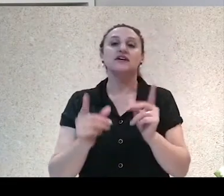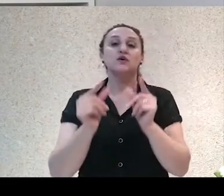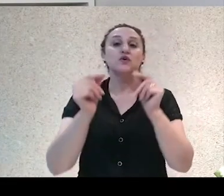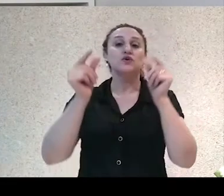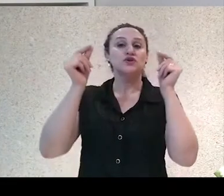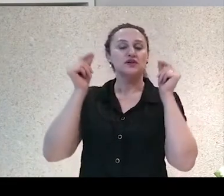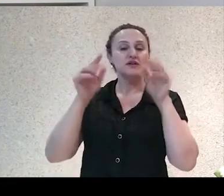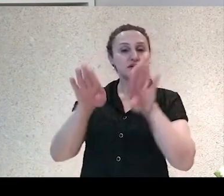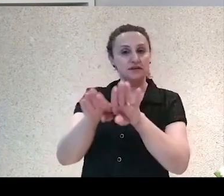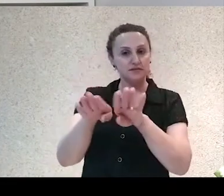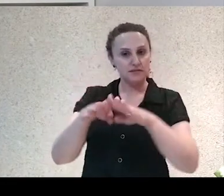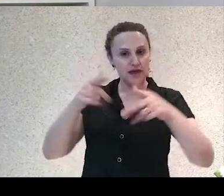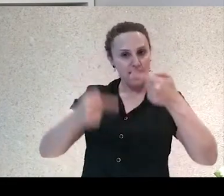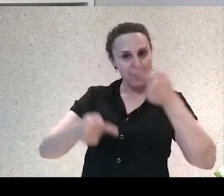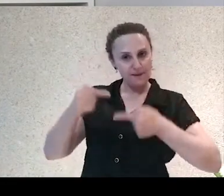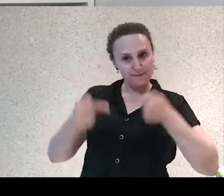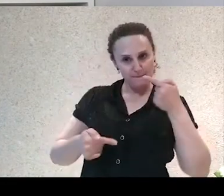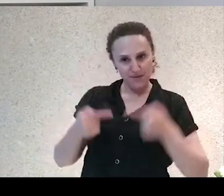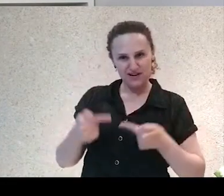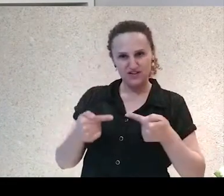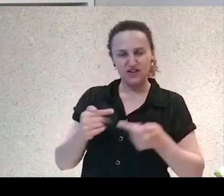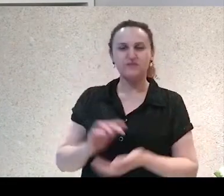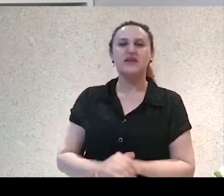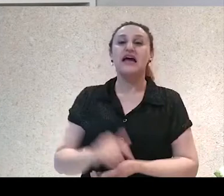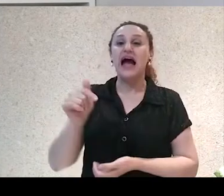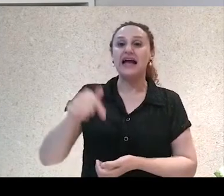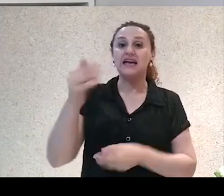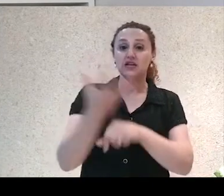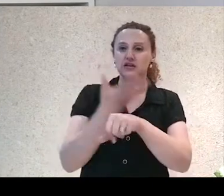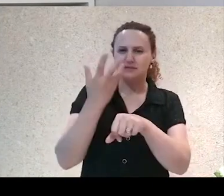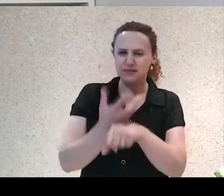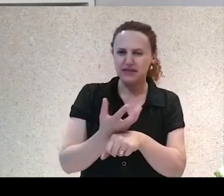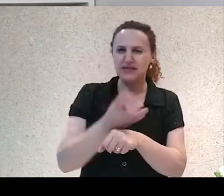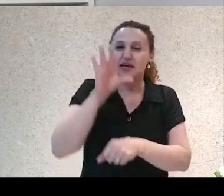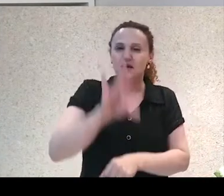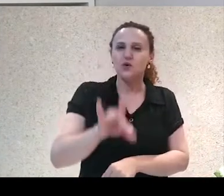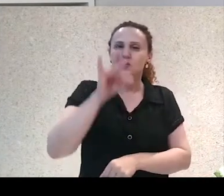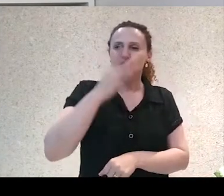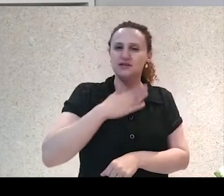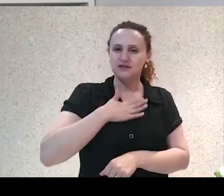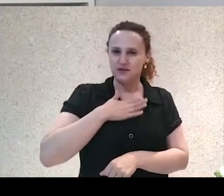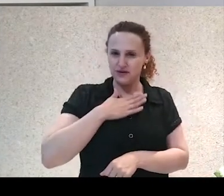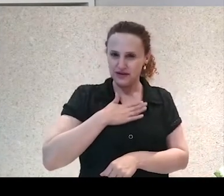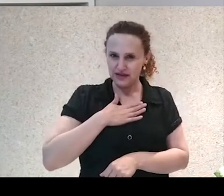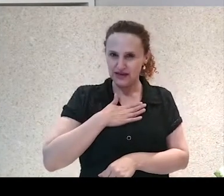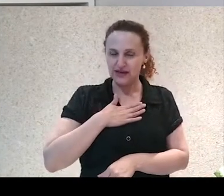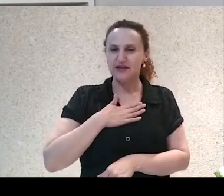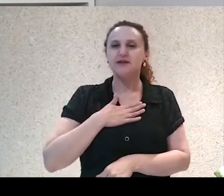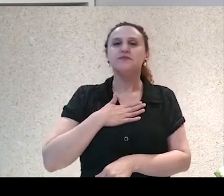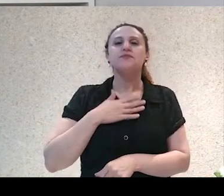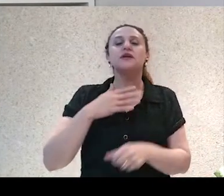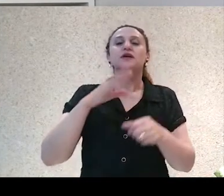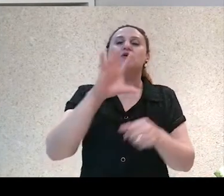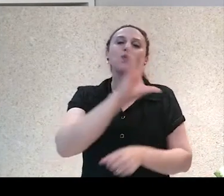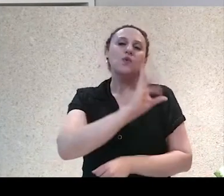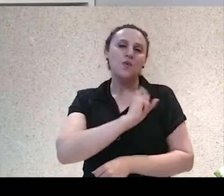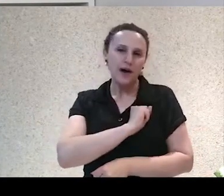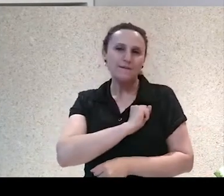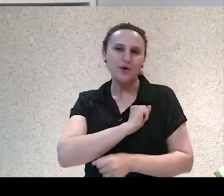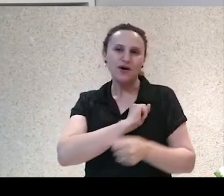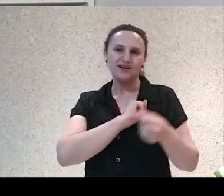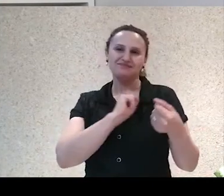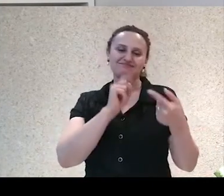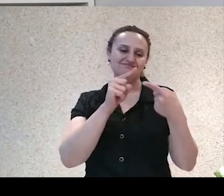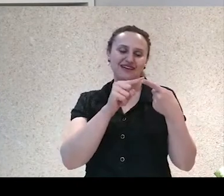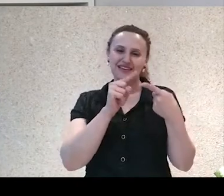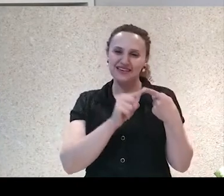seria a política. Para essa disciplina, eu escolhi o amor, porque o amor, ele pode ter várias formas, né? Dentro da nossa